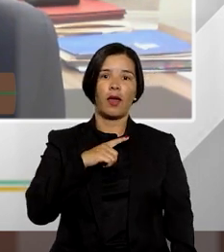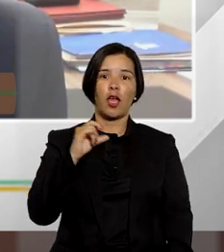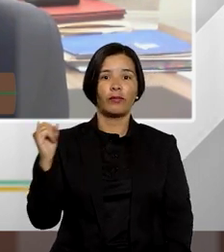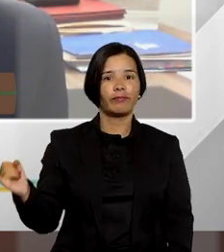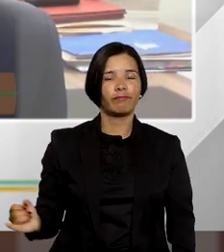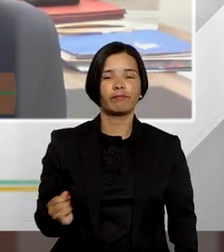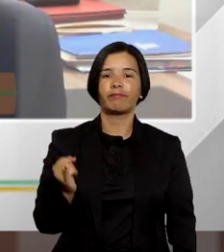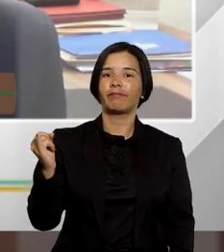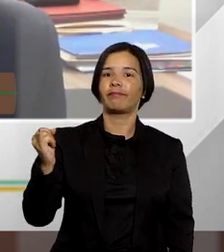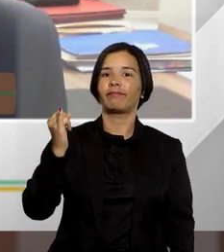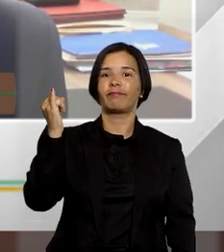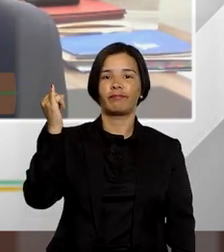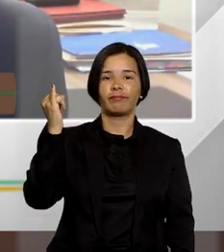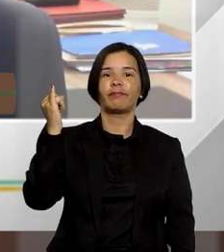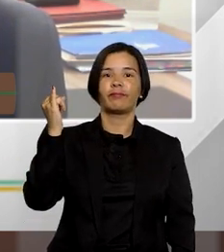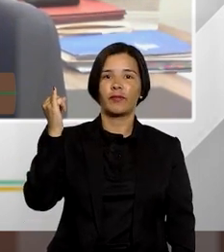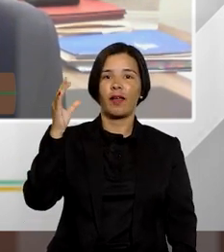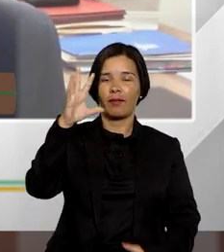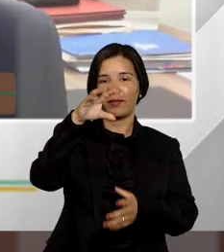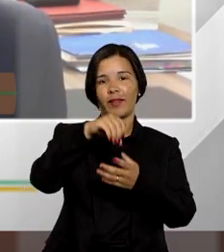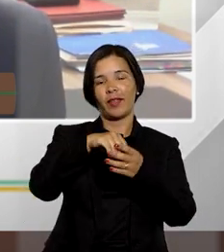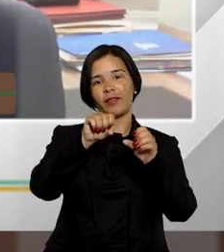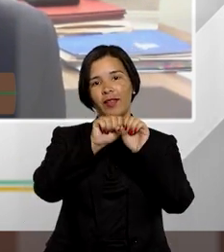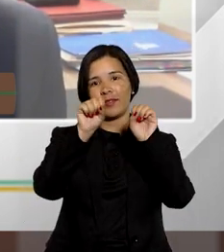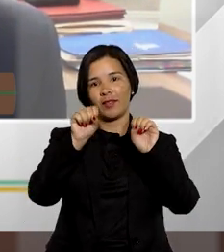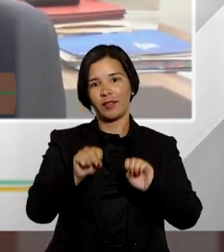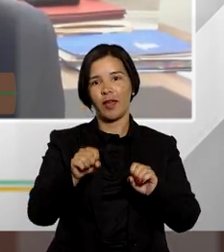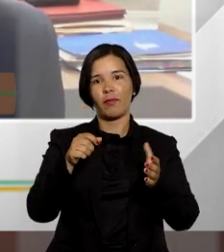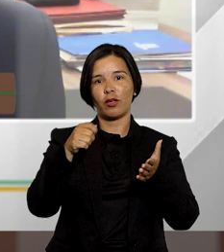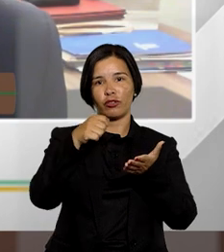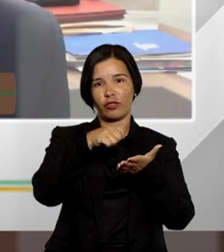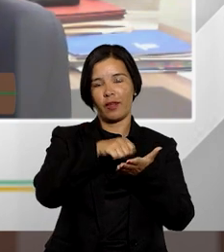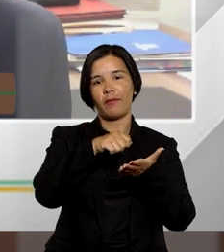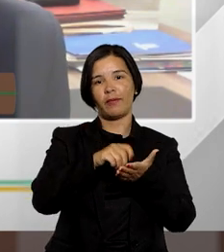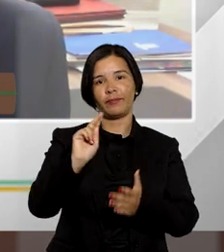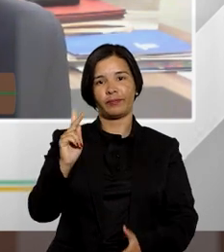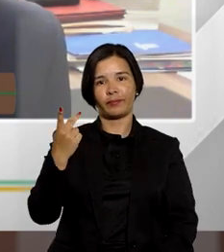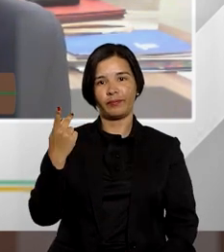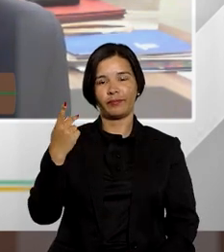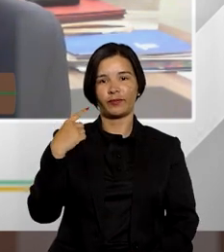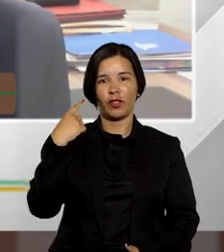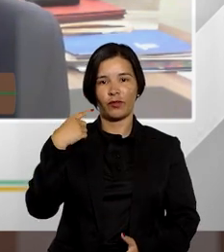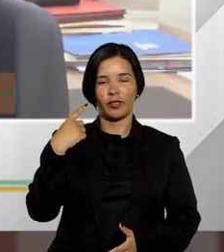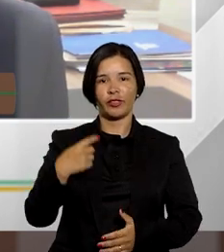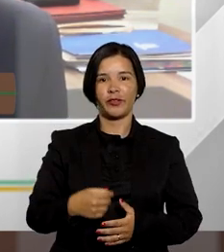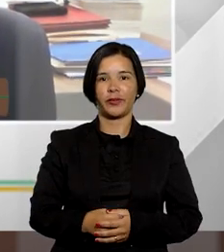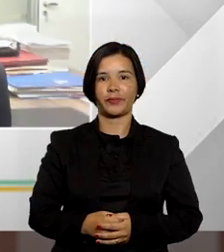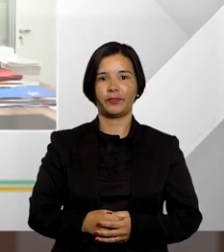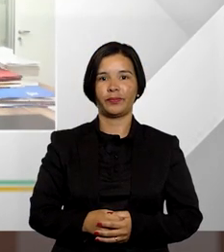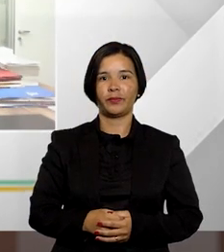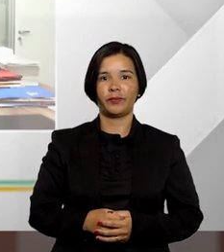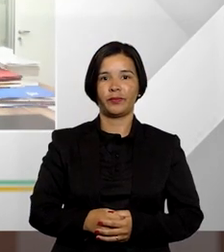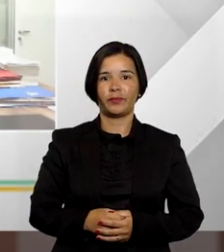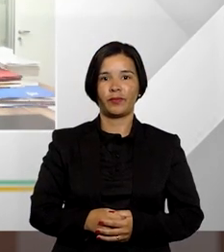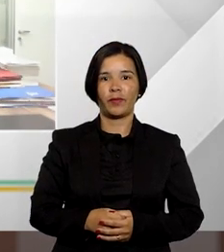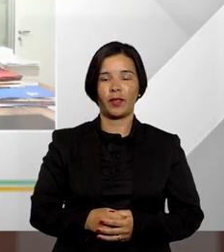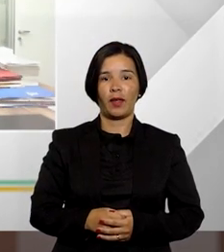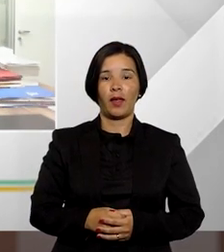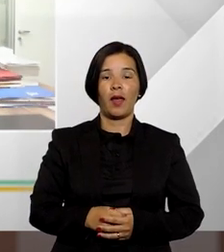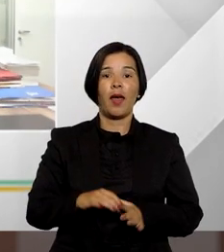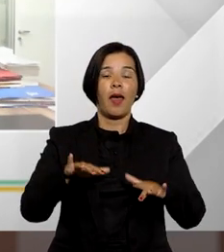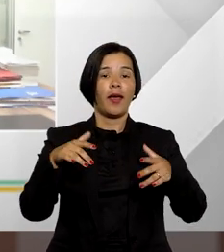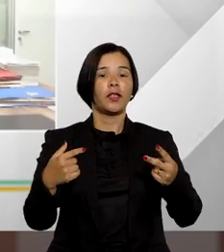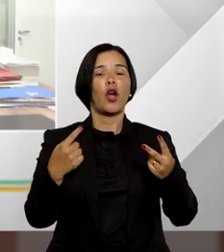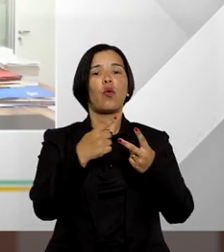uma extrema importância dentro desse sistema de arbitravidos honorários Agora eu gostaria de ouvir